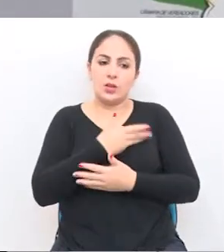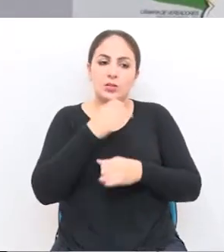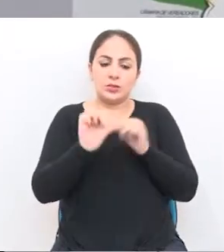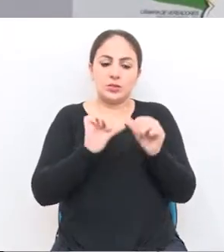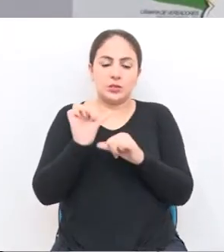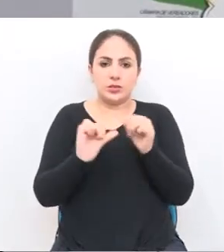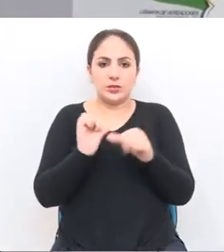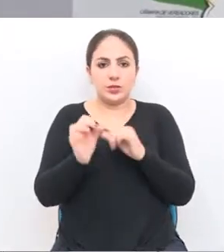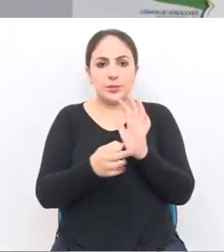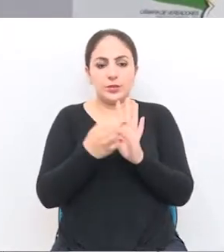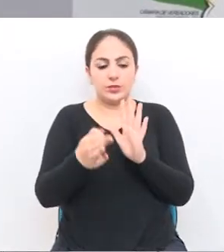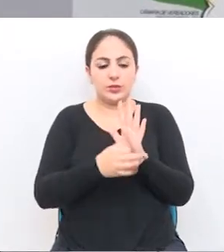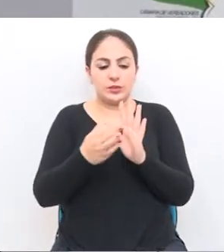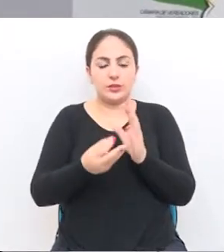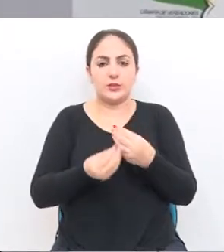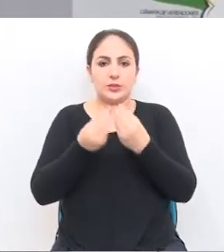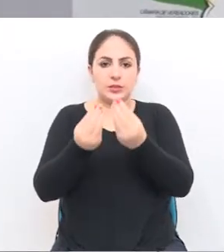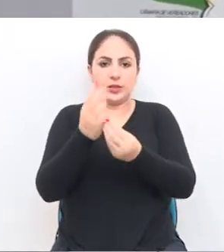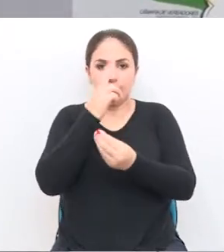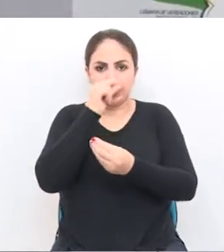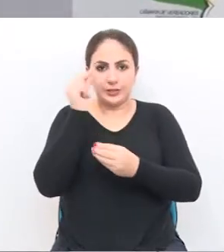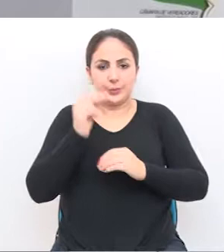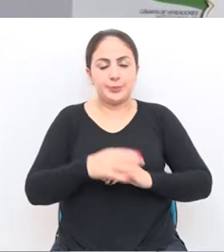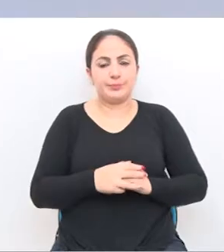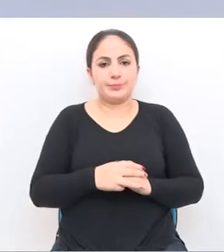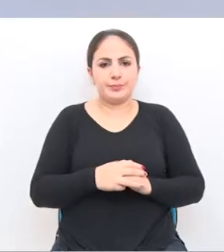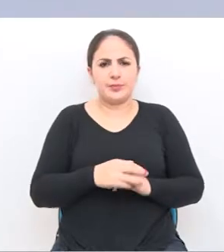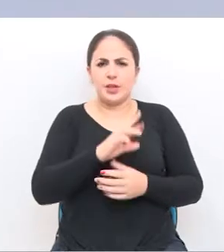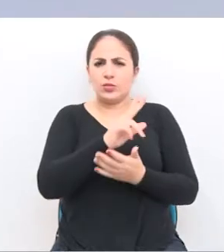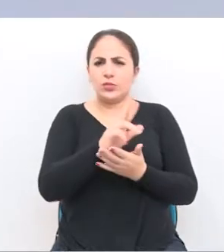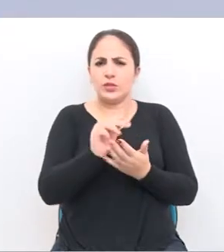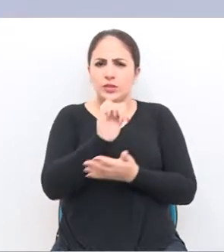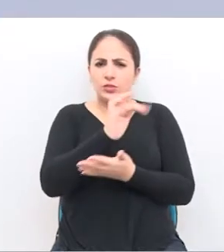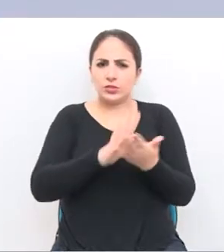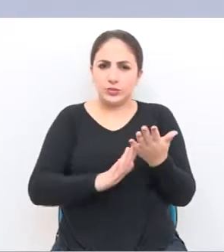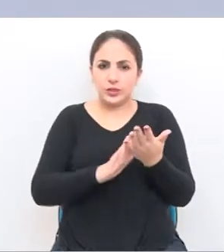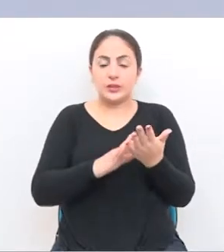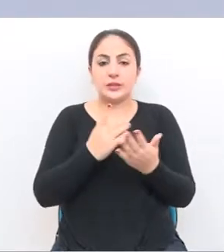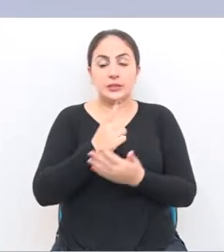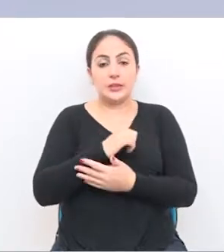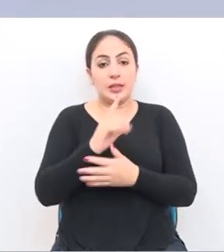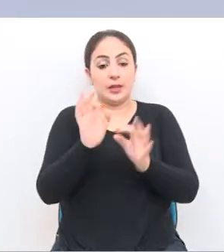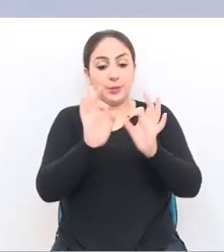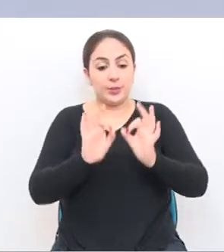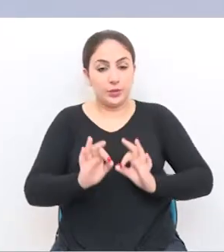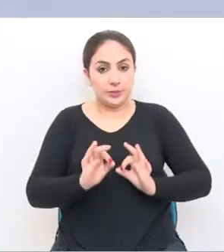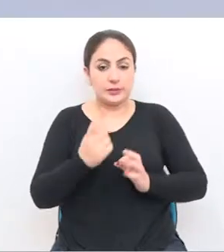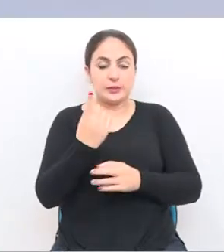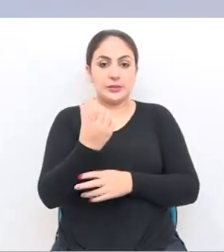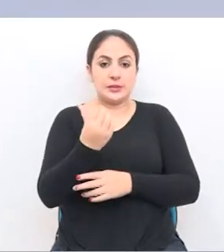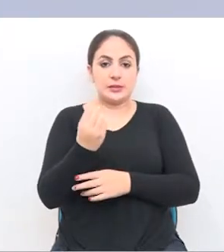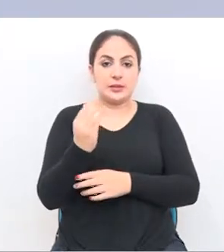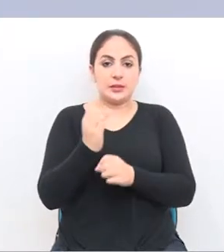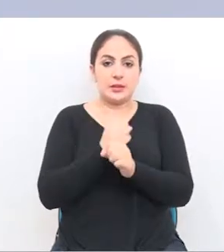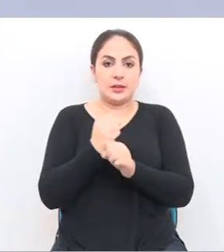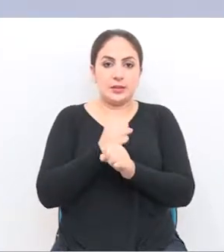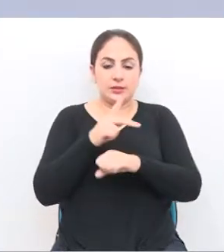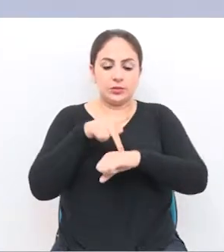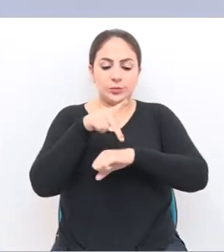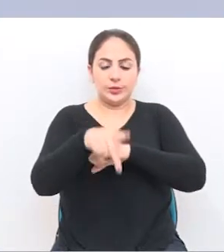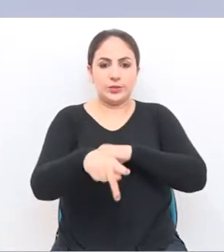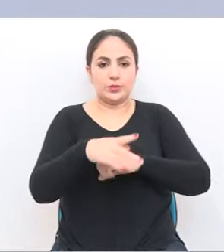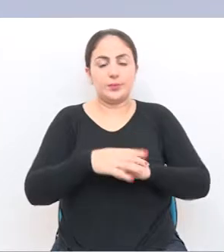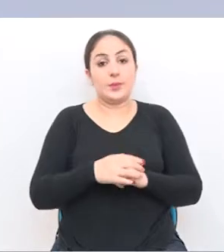mas nós vamos transformar o projeto em indicação e encaminharemos ao Executivo. Diversas atividades compõem a programação dos 160